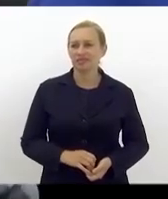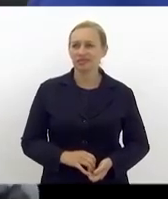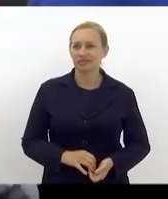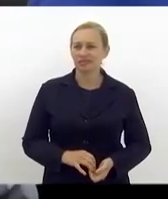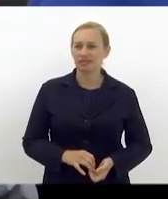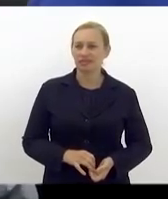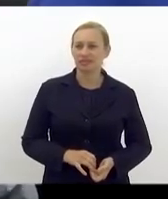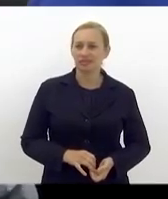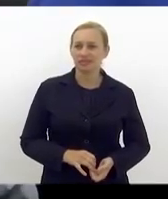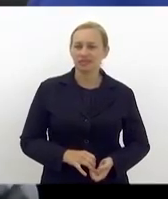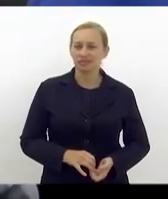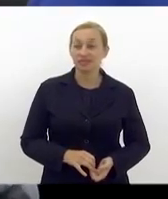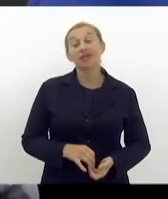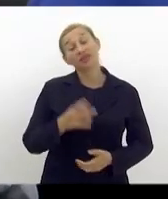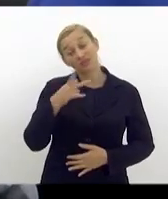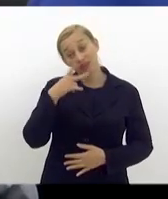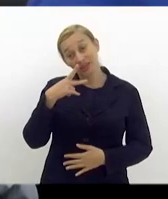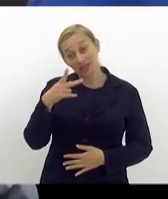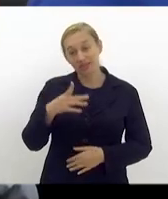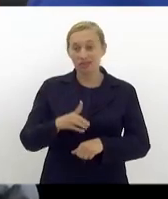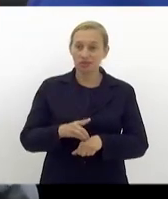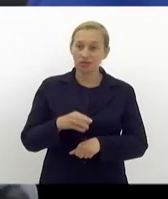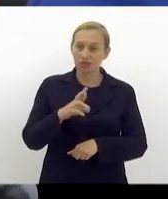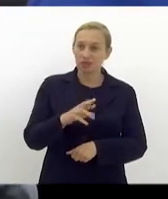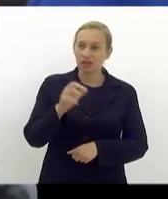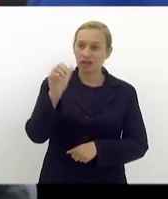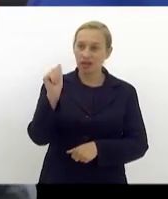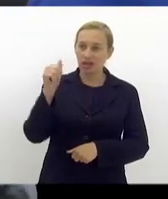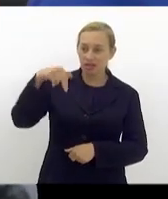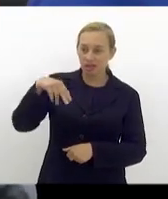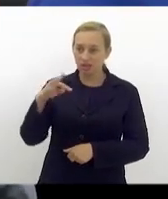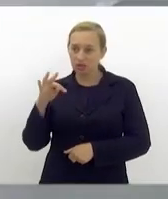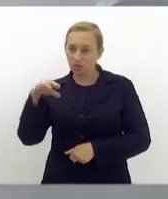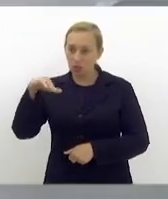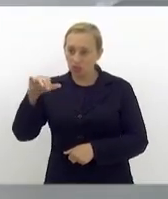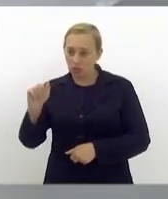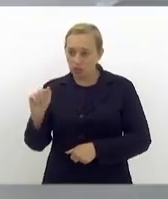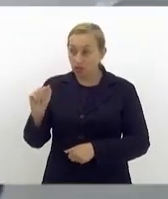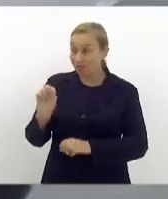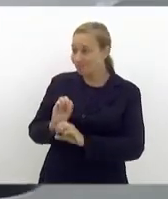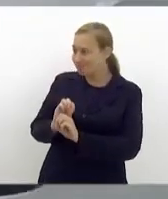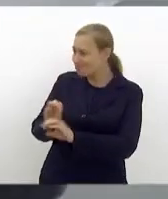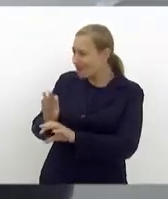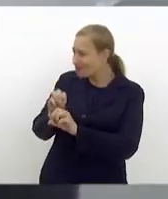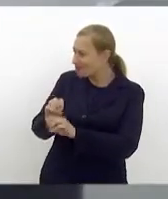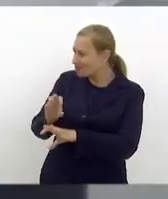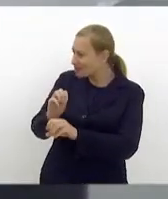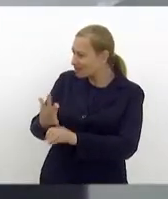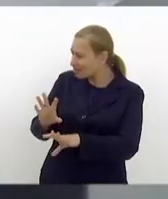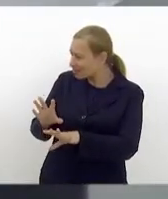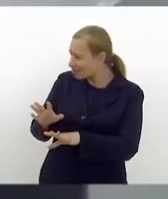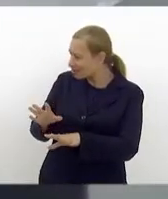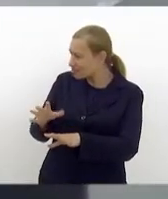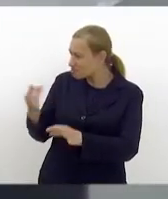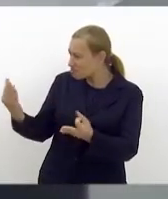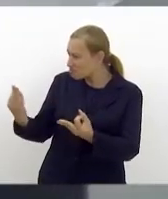Eu falei para a doutora Antônia, está dando uma aula e é uma consulta, né?